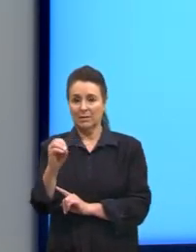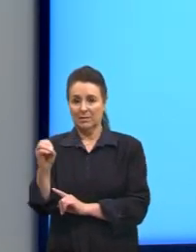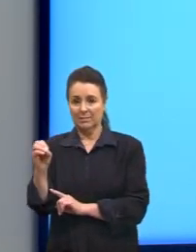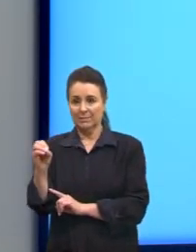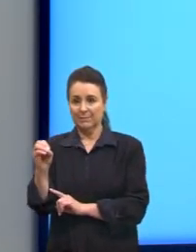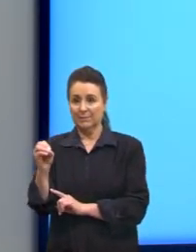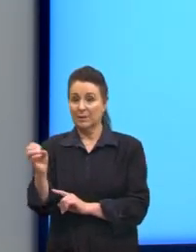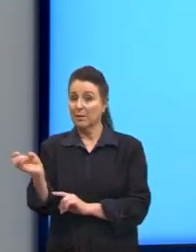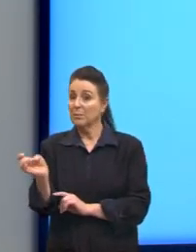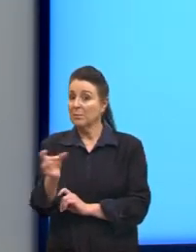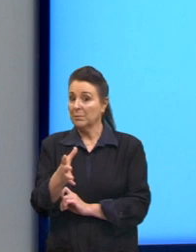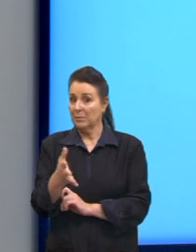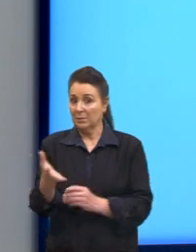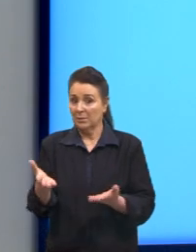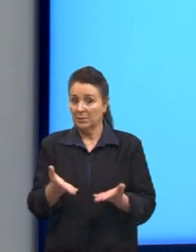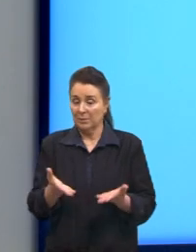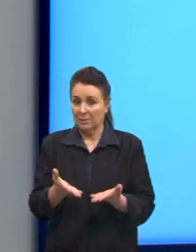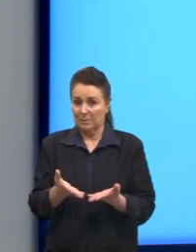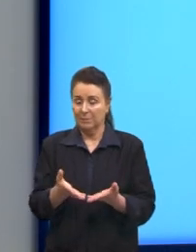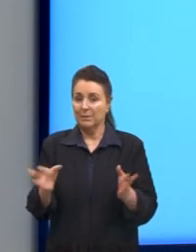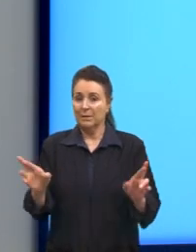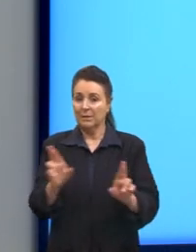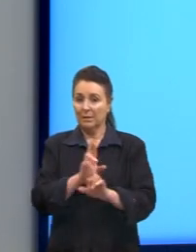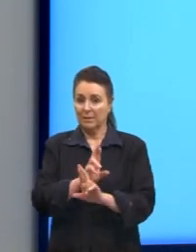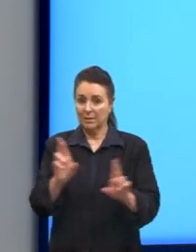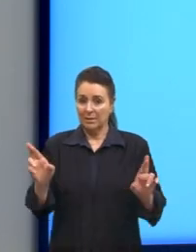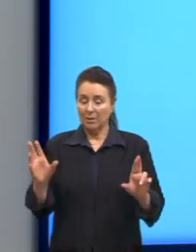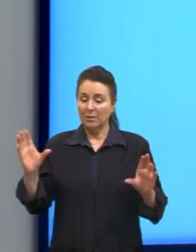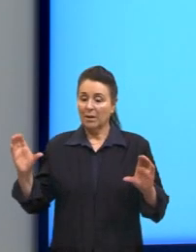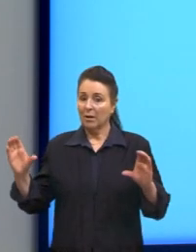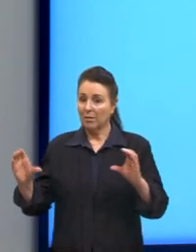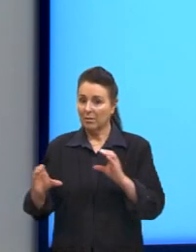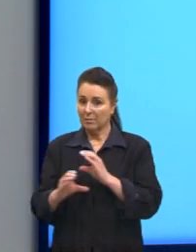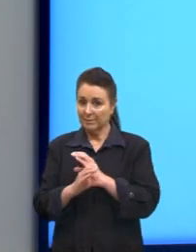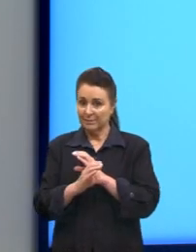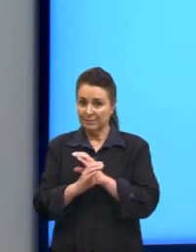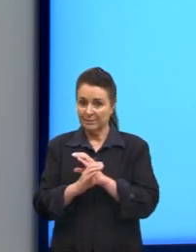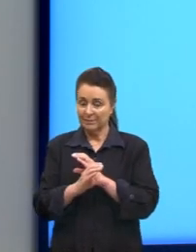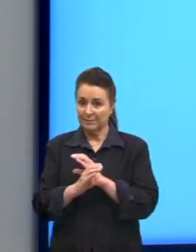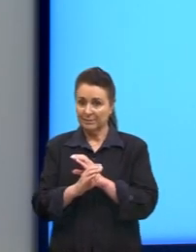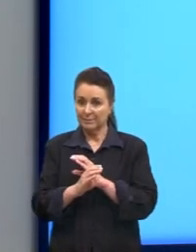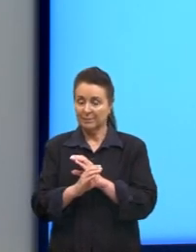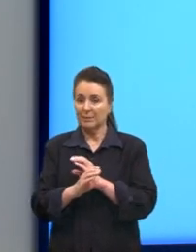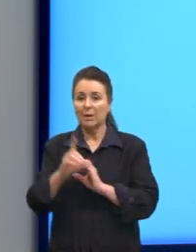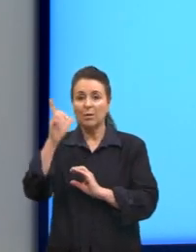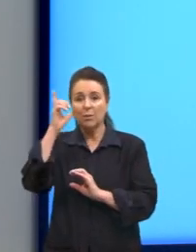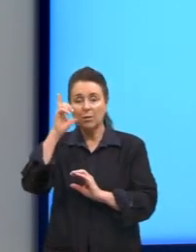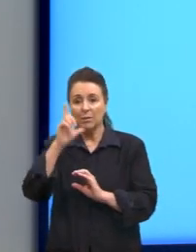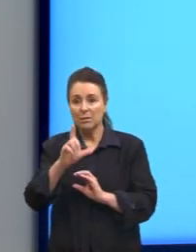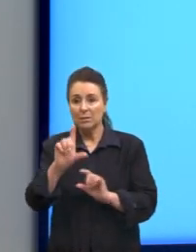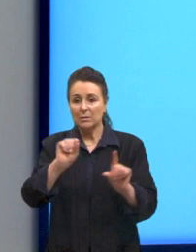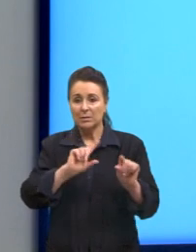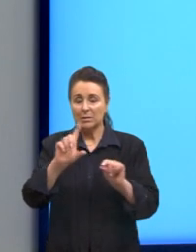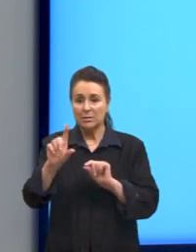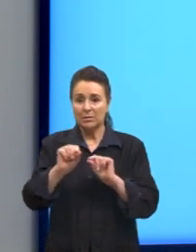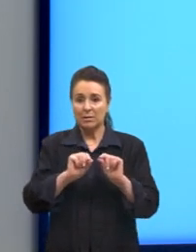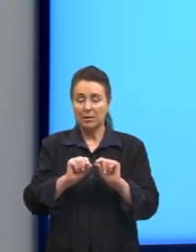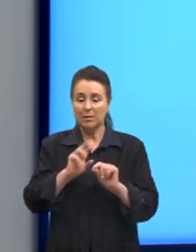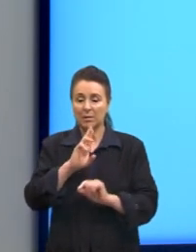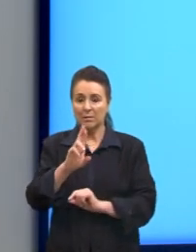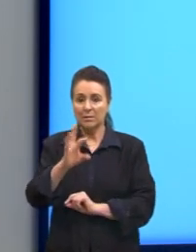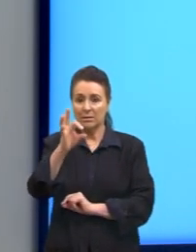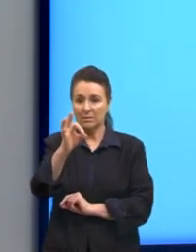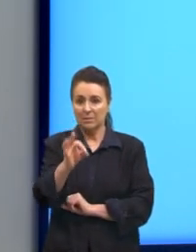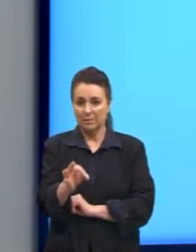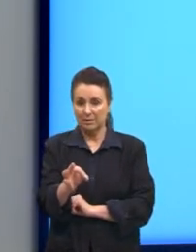Prontinho, agora sim, né? A nossa relação está completa. E aí, nós conseguimos marcar a alternativa correta, né?